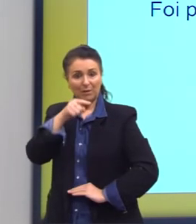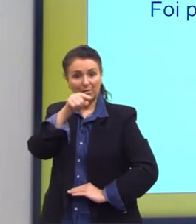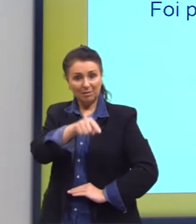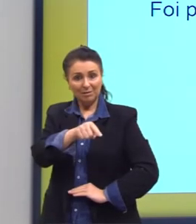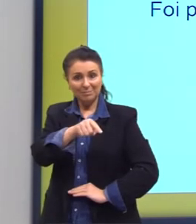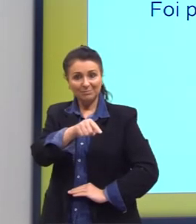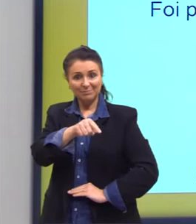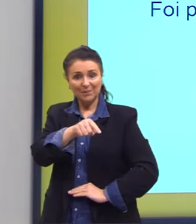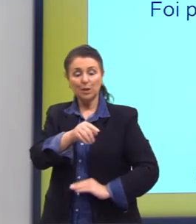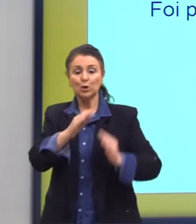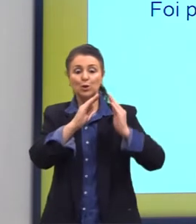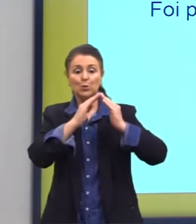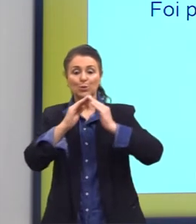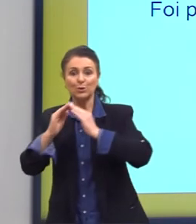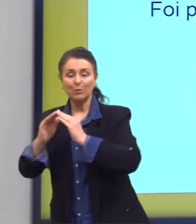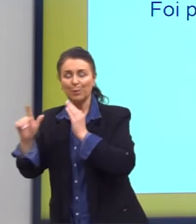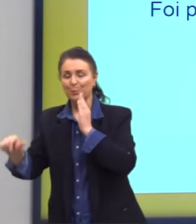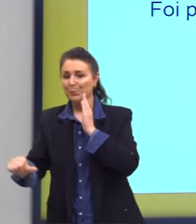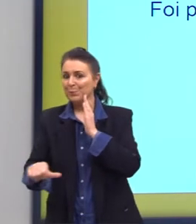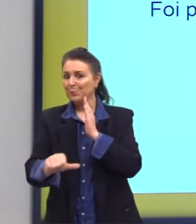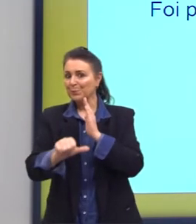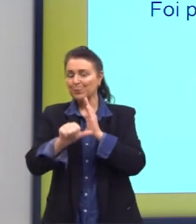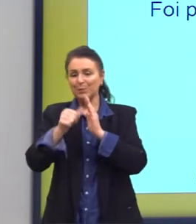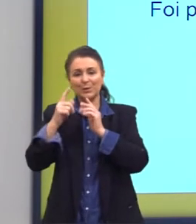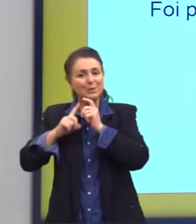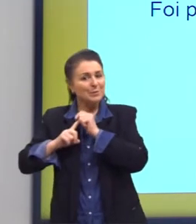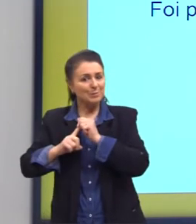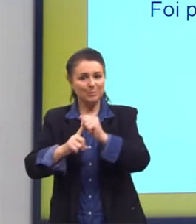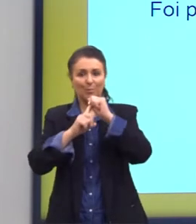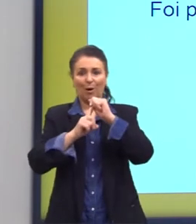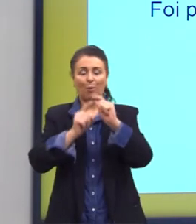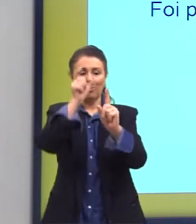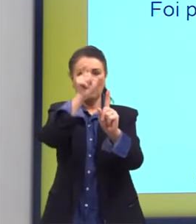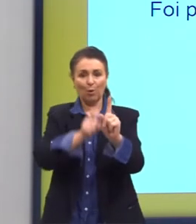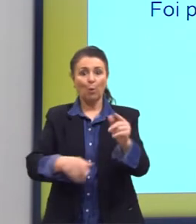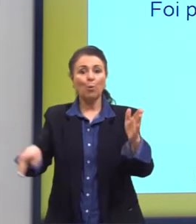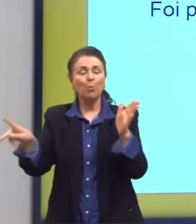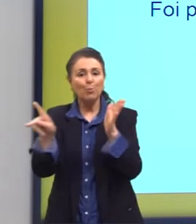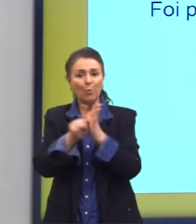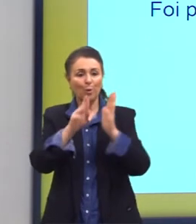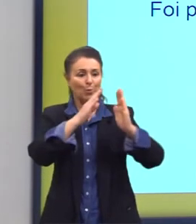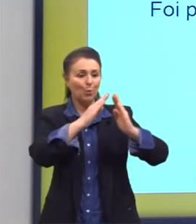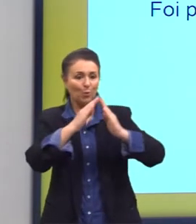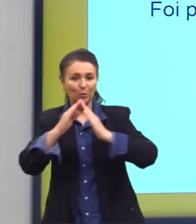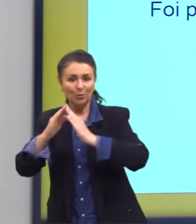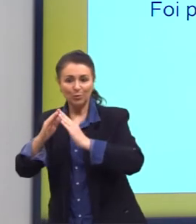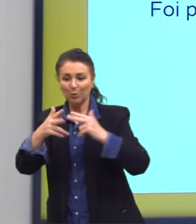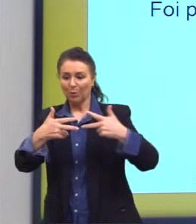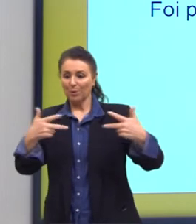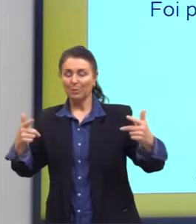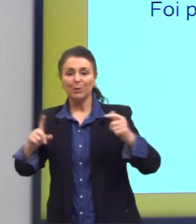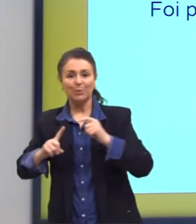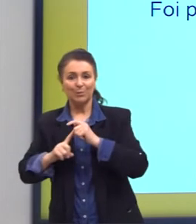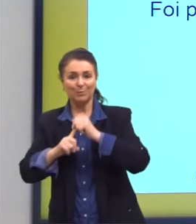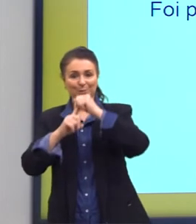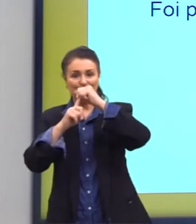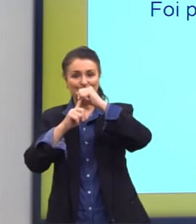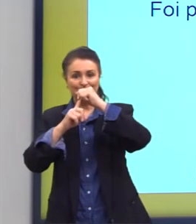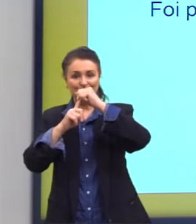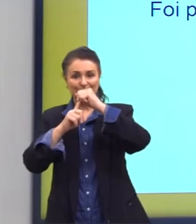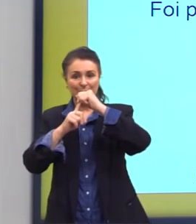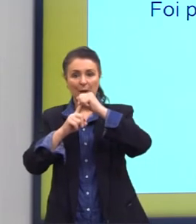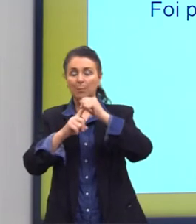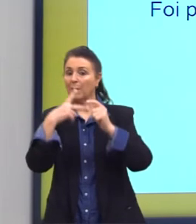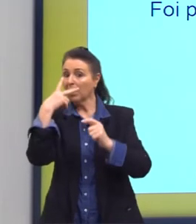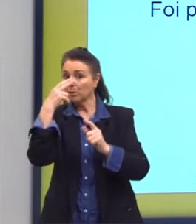principal personagem do romance. Então dentro do romance o Curtiço, o próprio Curtiço é o elemento principal, é como se fosse o